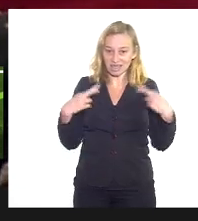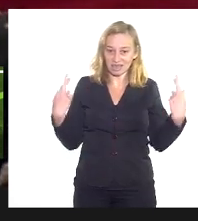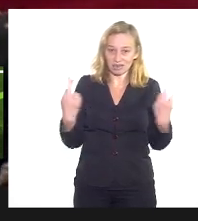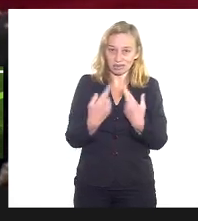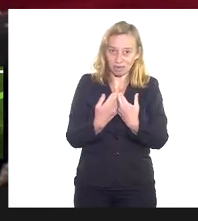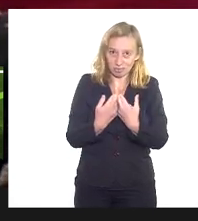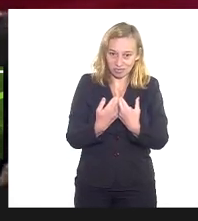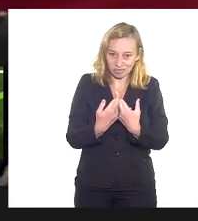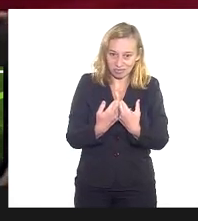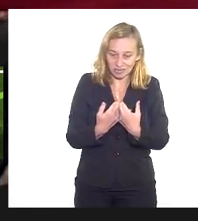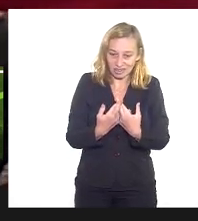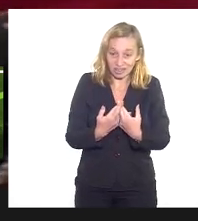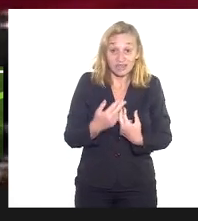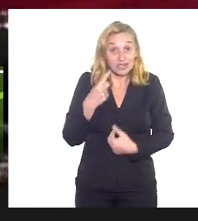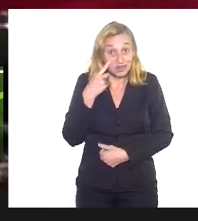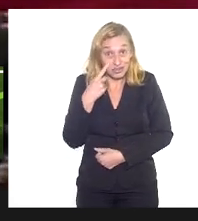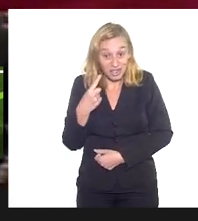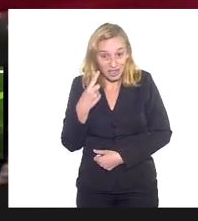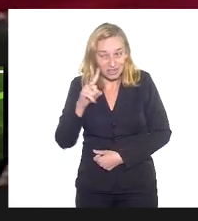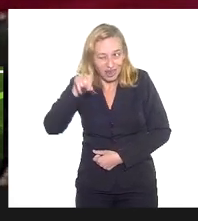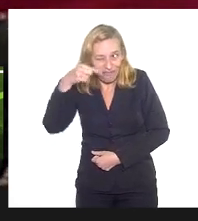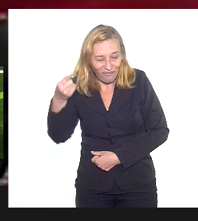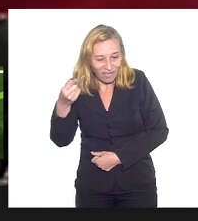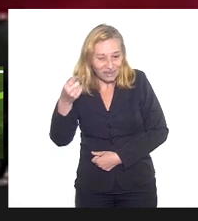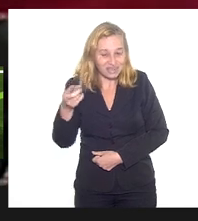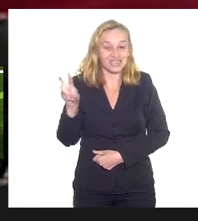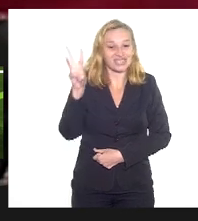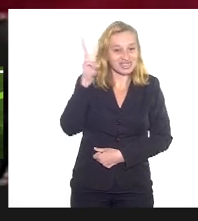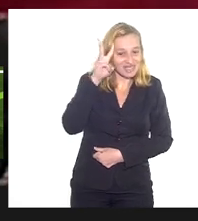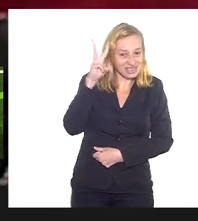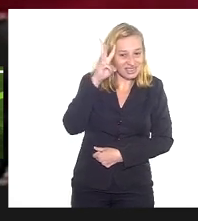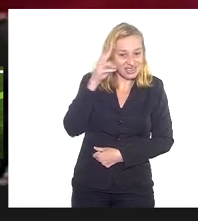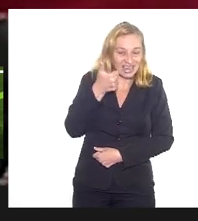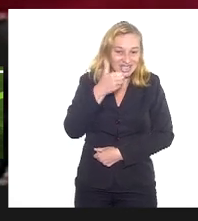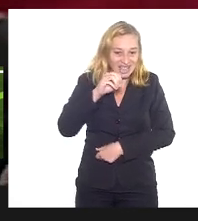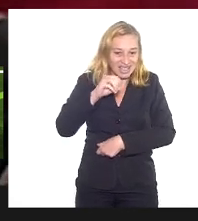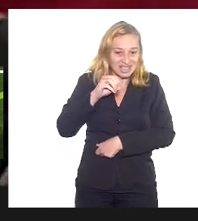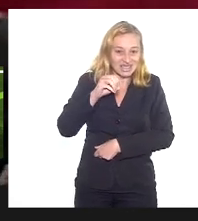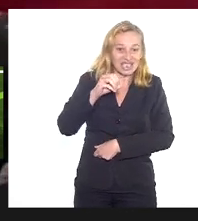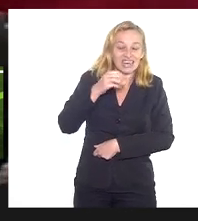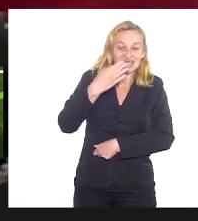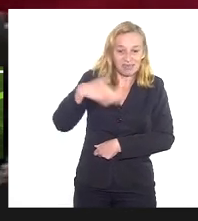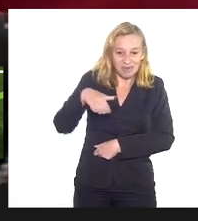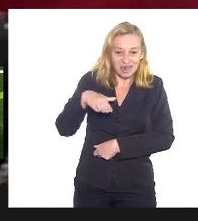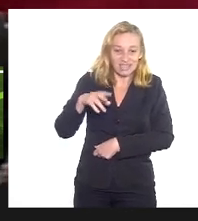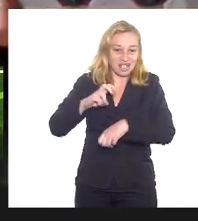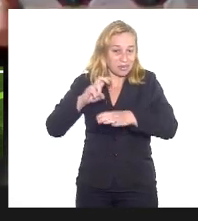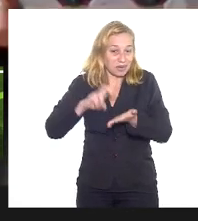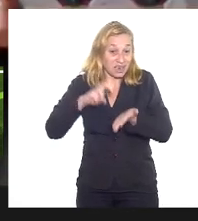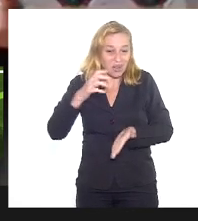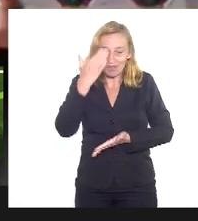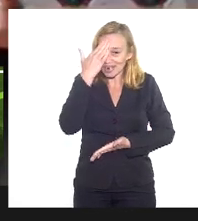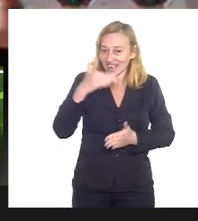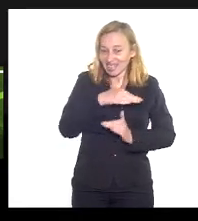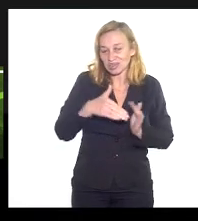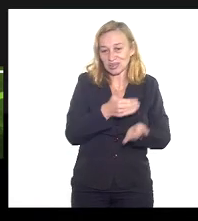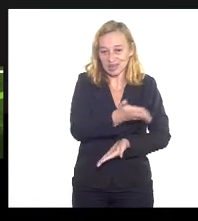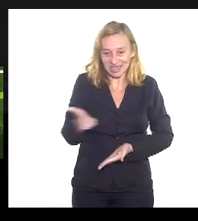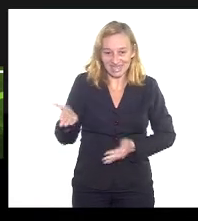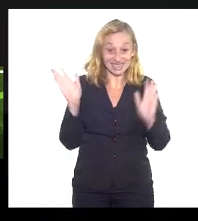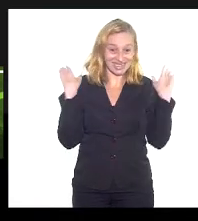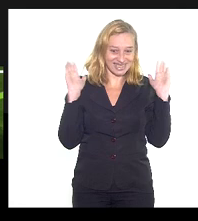presente reunião e nos veremos na próxima terça-feira às 10h30 da manhã obrigada a todas e todos gente e